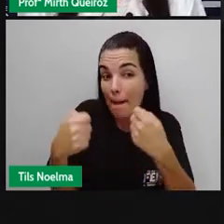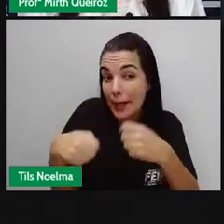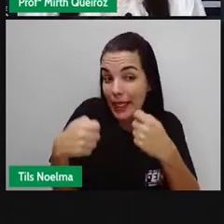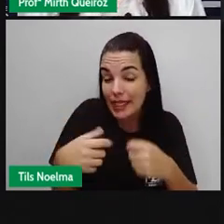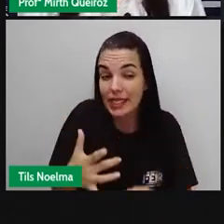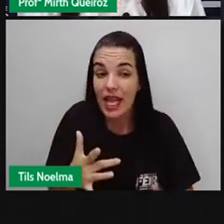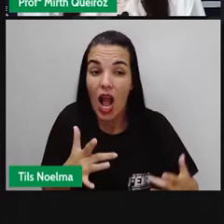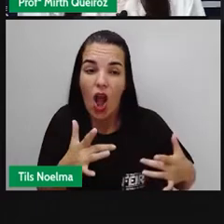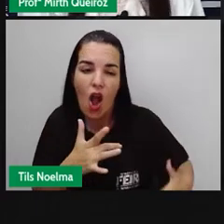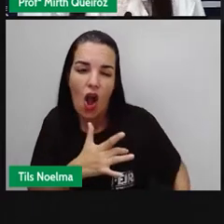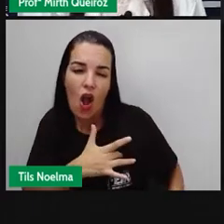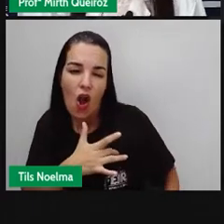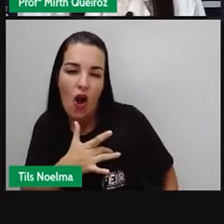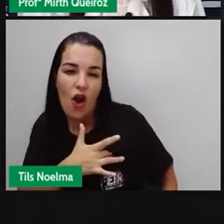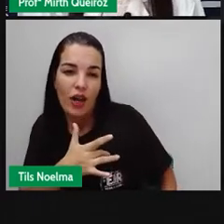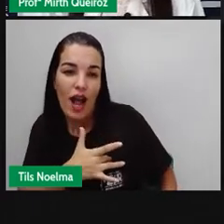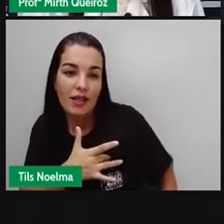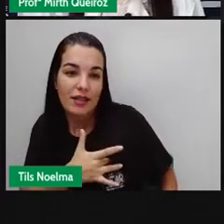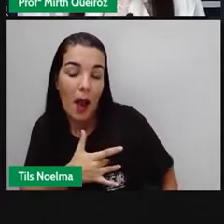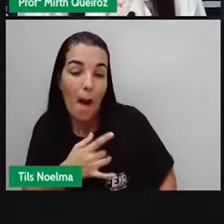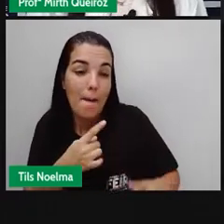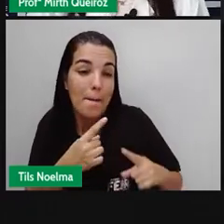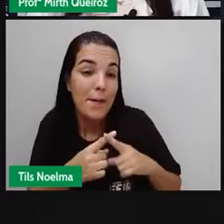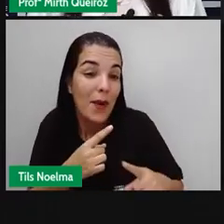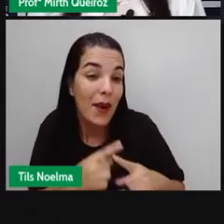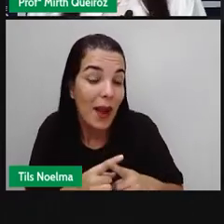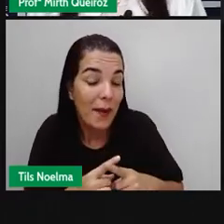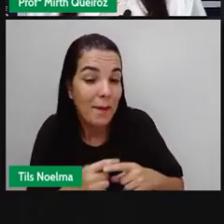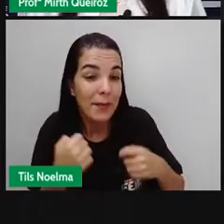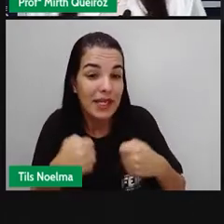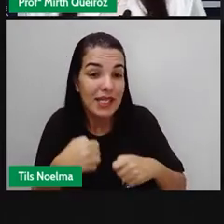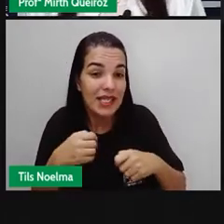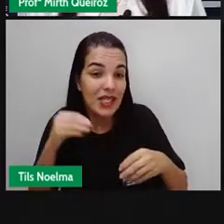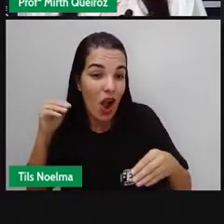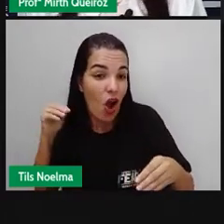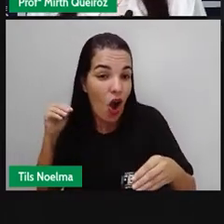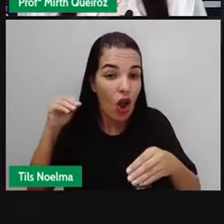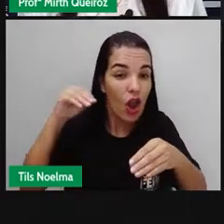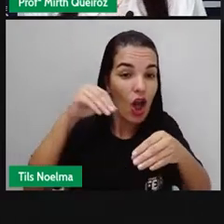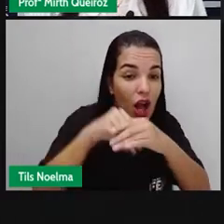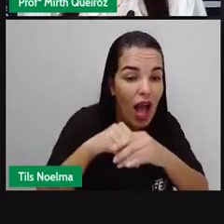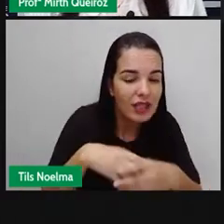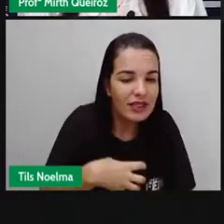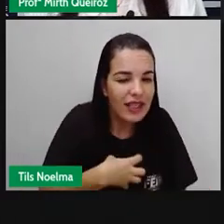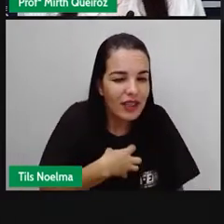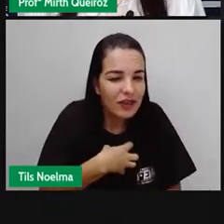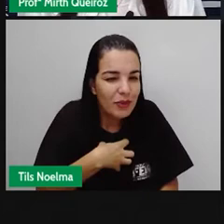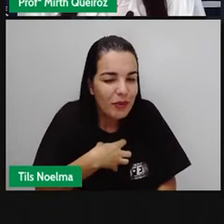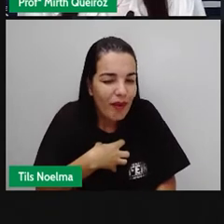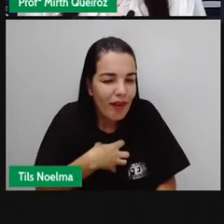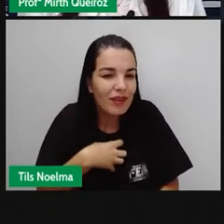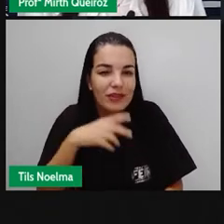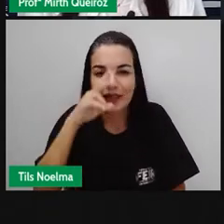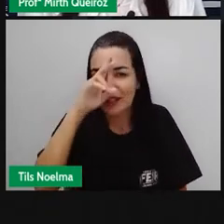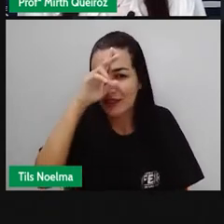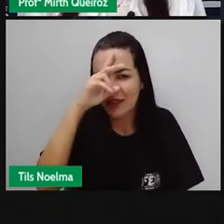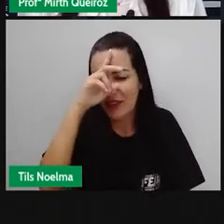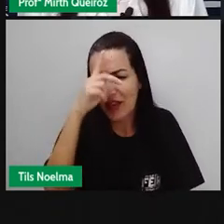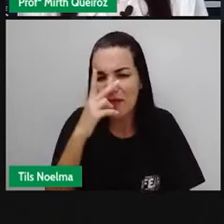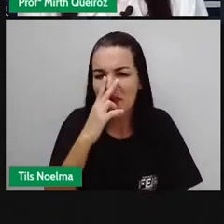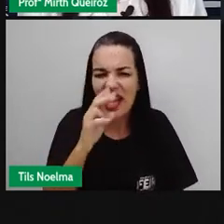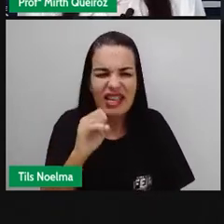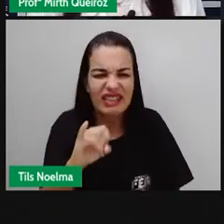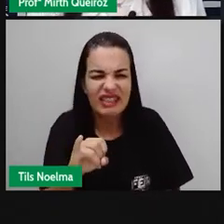gente acrescentar sentimentos à história. Se a gente não acrescenta sentimentos, o texto fica assim, chinho, sem graça, né?